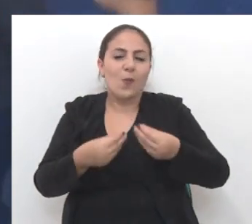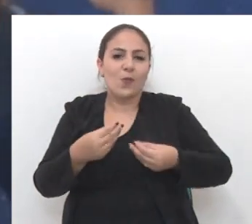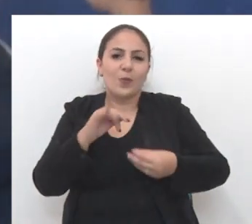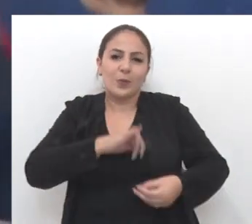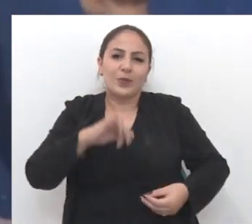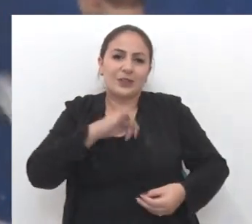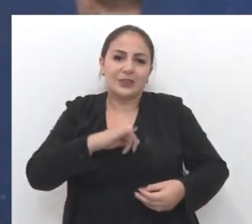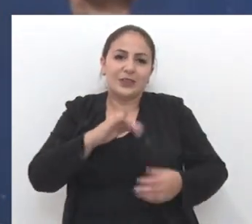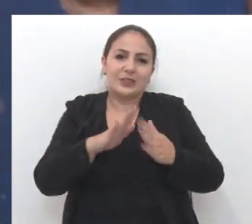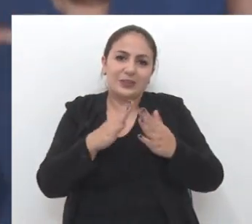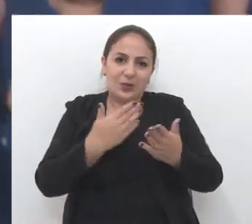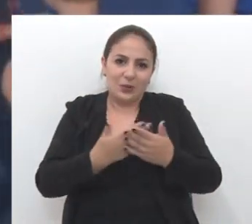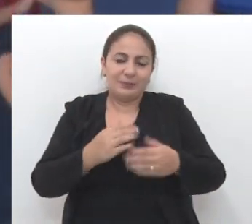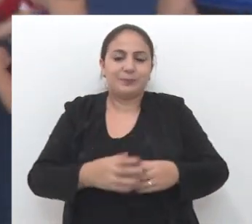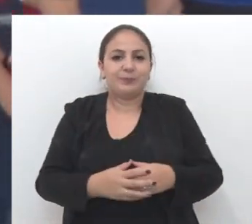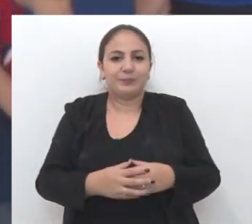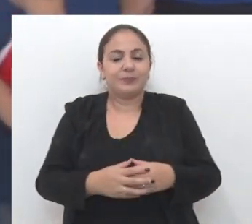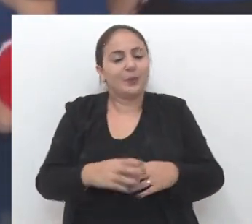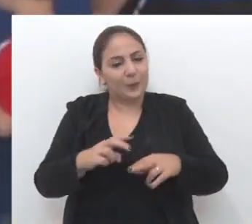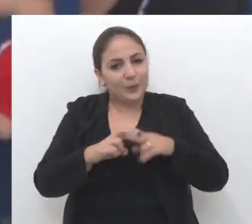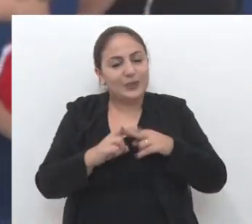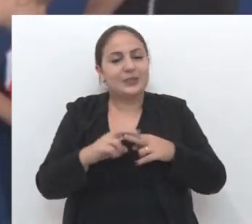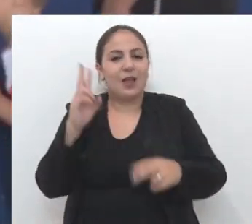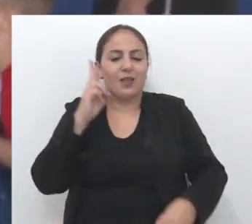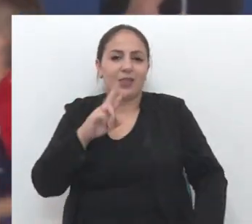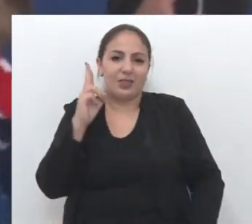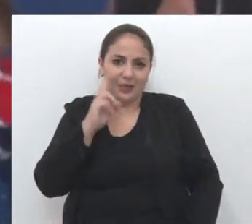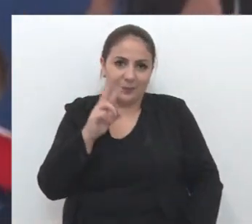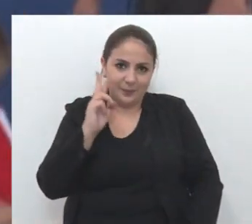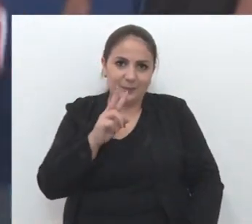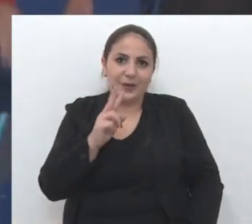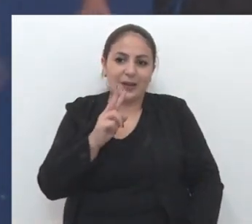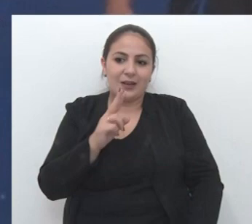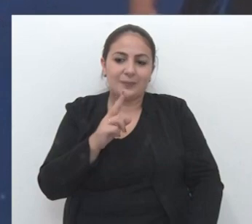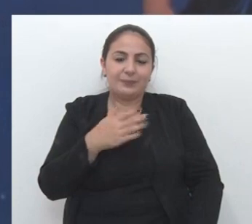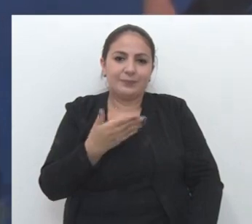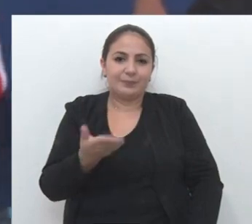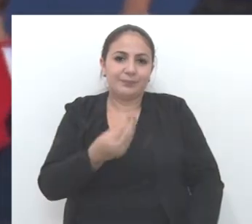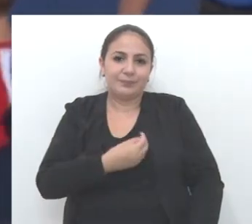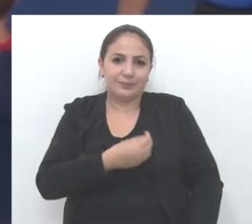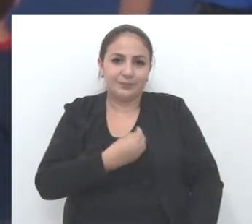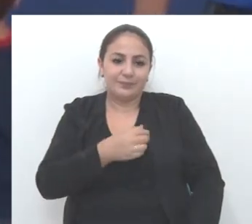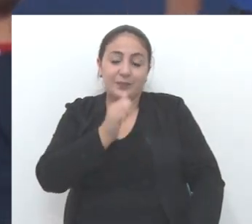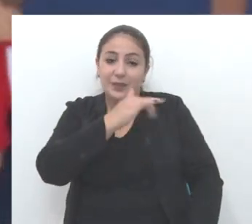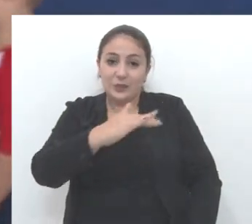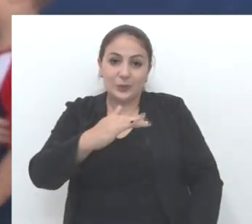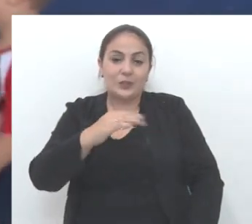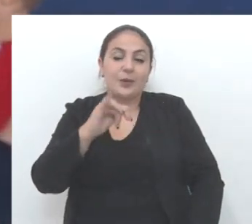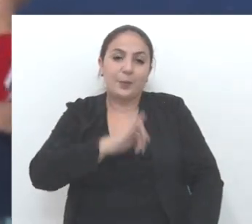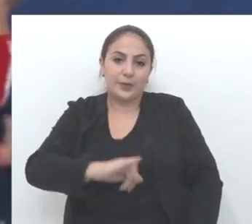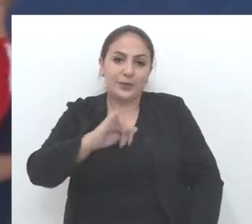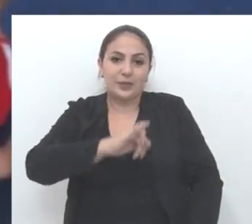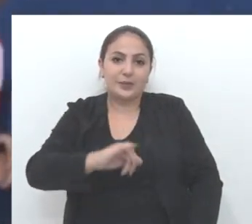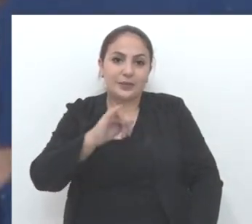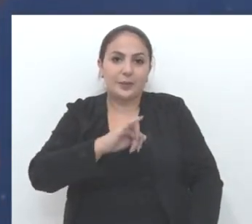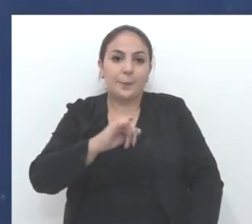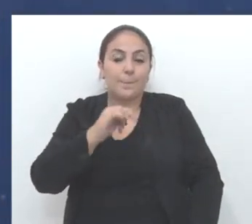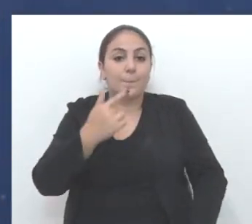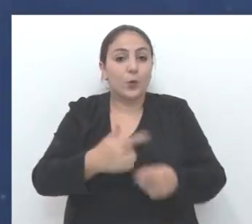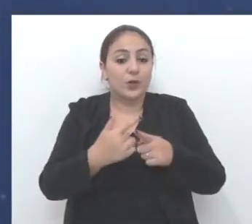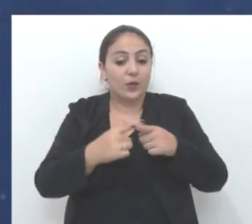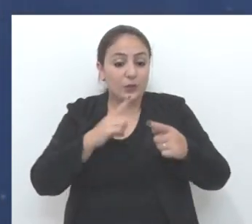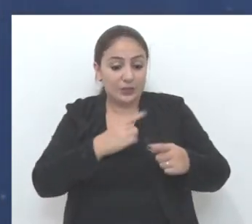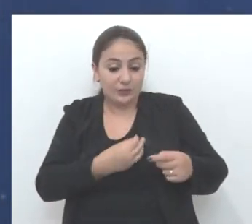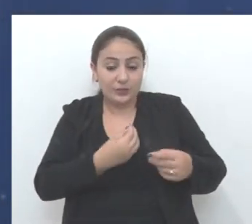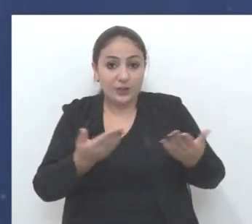um pouquinho o que foi quando estudou na escola Circo Operário. Então, resgatar essa vida estudantil é muito importante